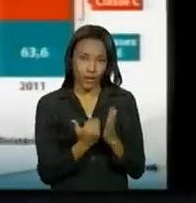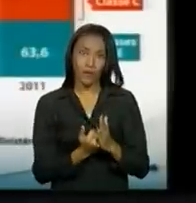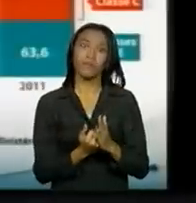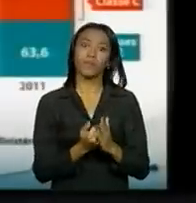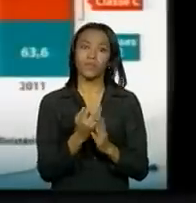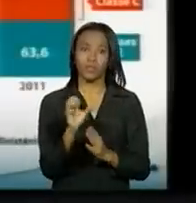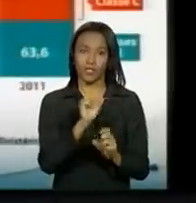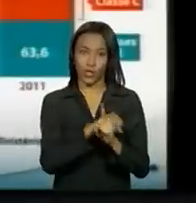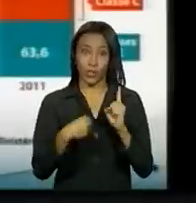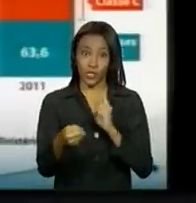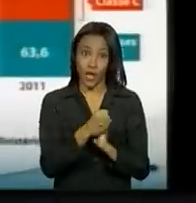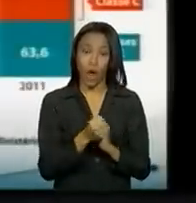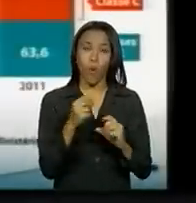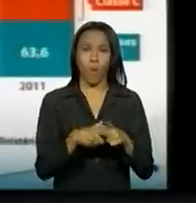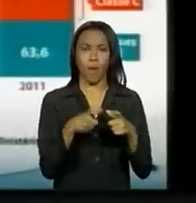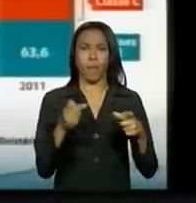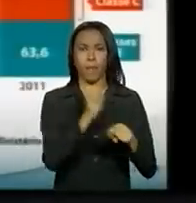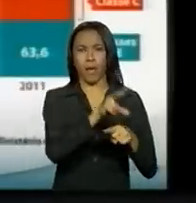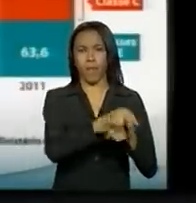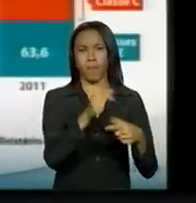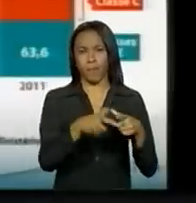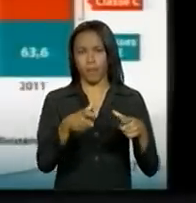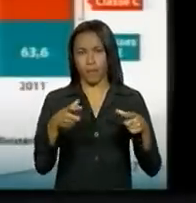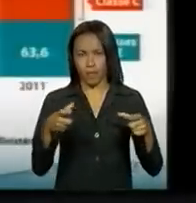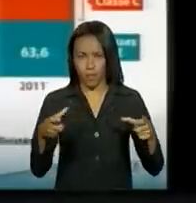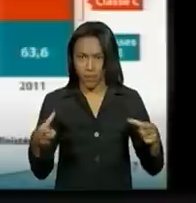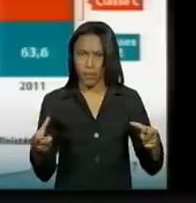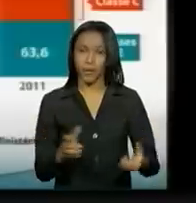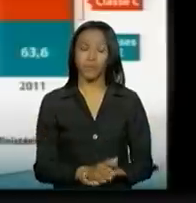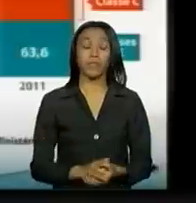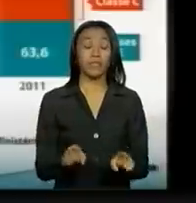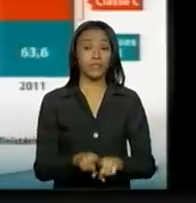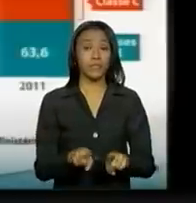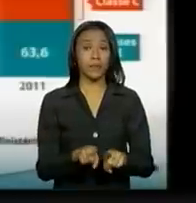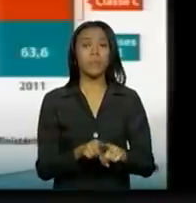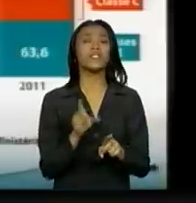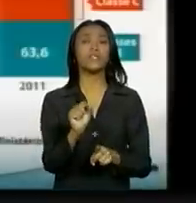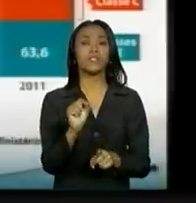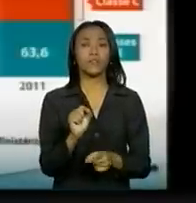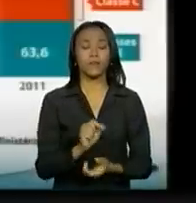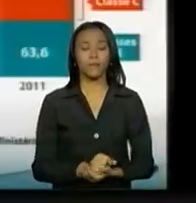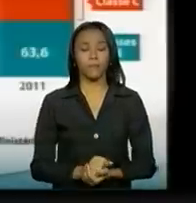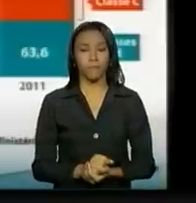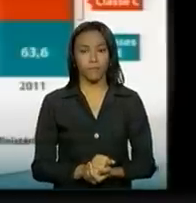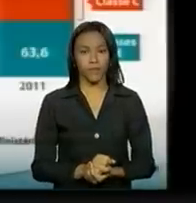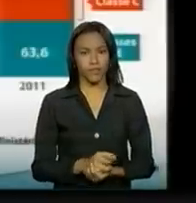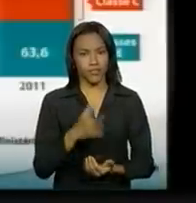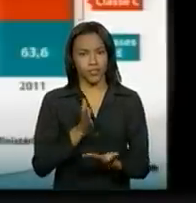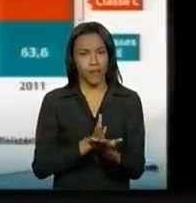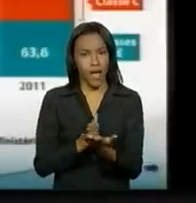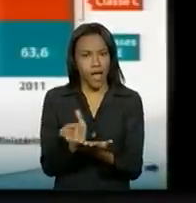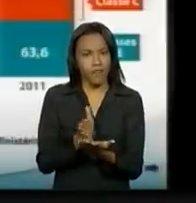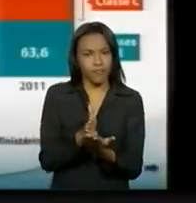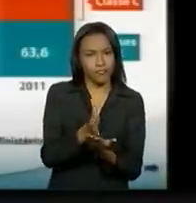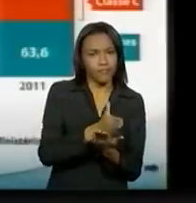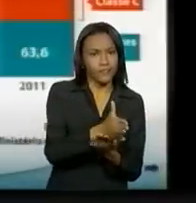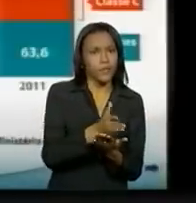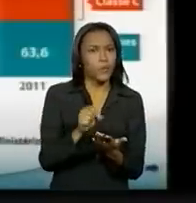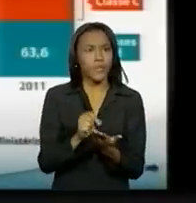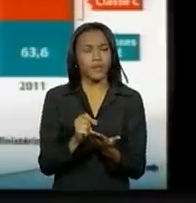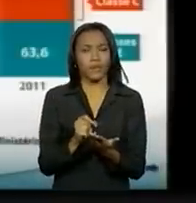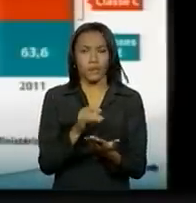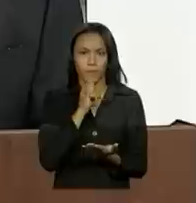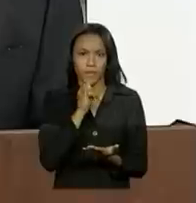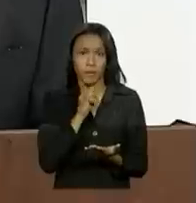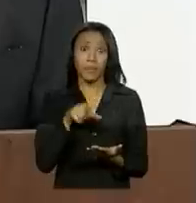emprego, da massa salarial e da ascensão de segmentos. O Brasil é um dos países que